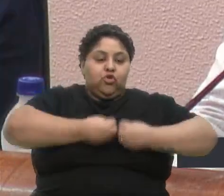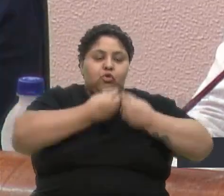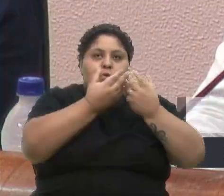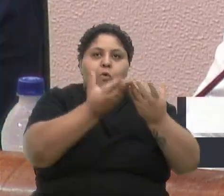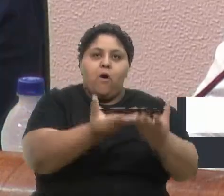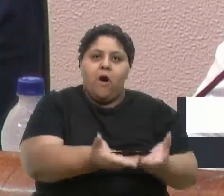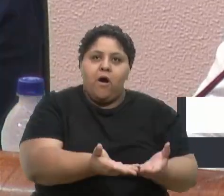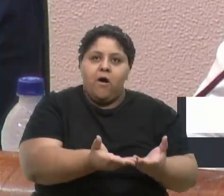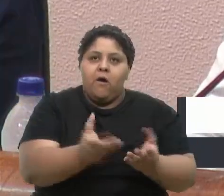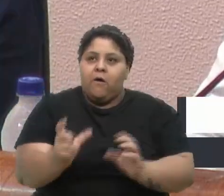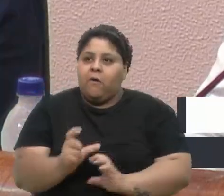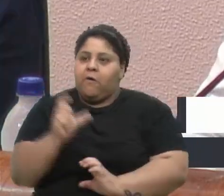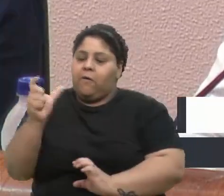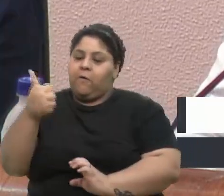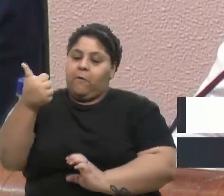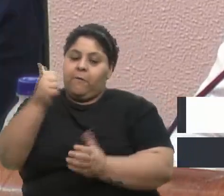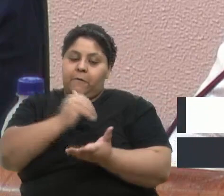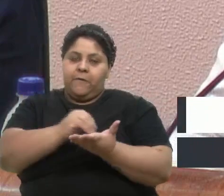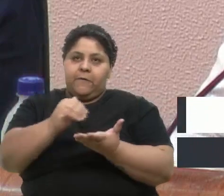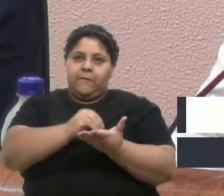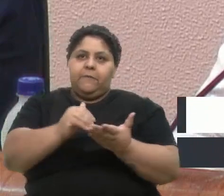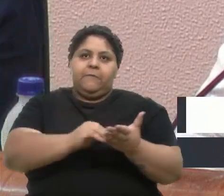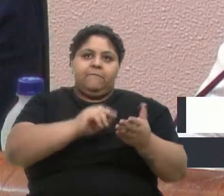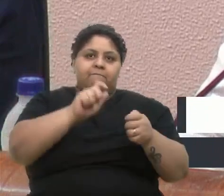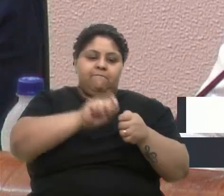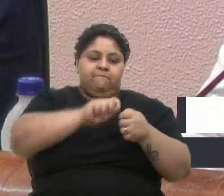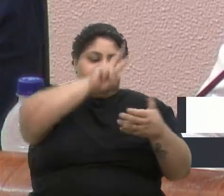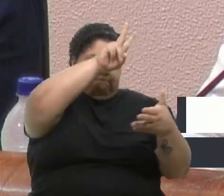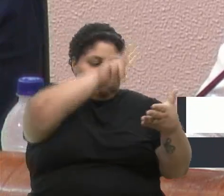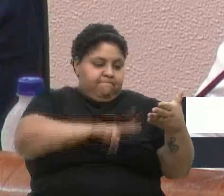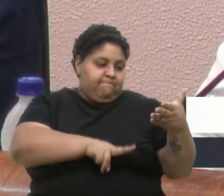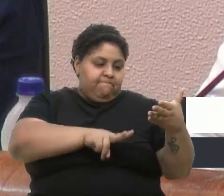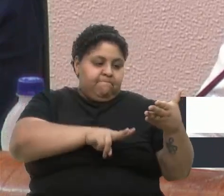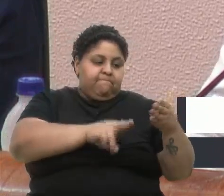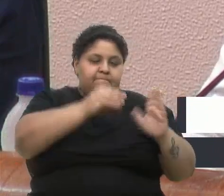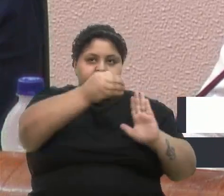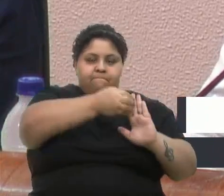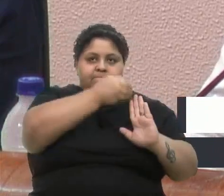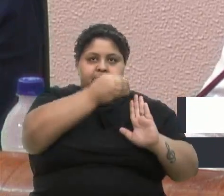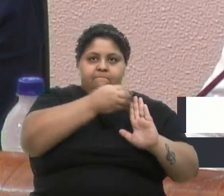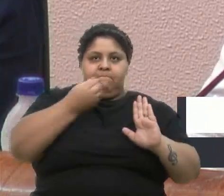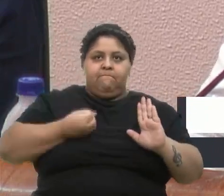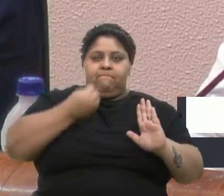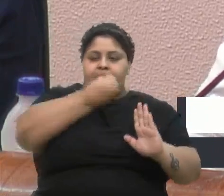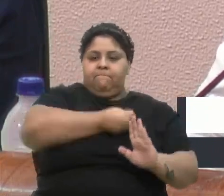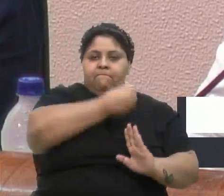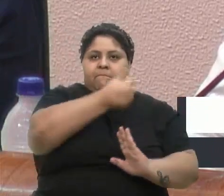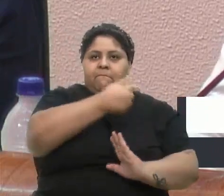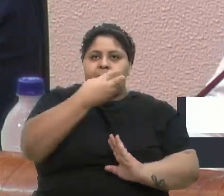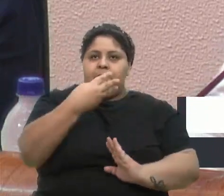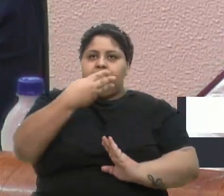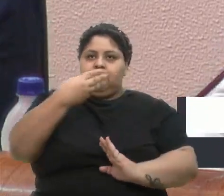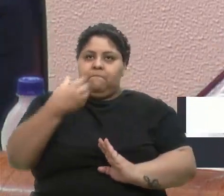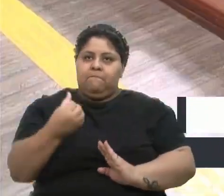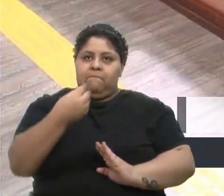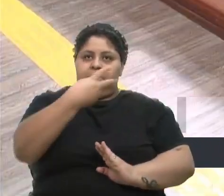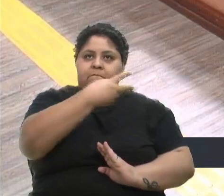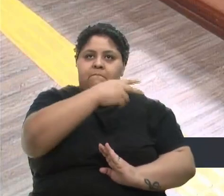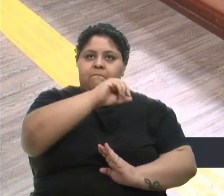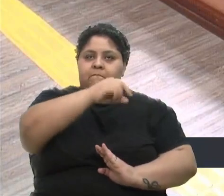Passo a palavra o primeiro secretário para que faça a leitura do ofício número 736-2023.